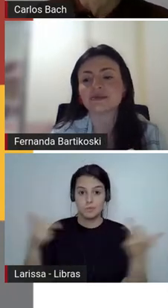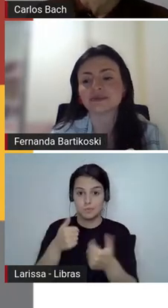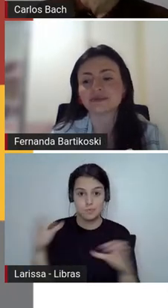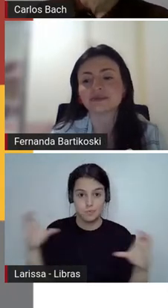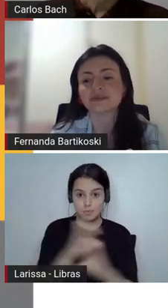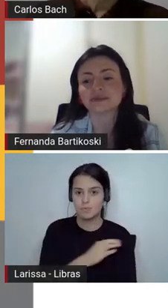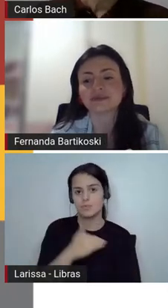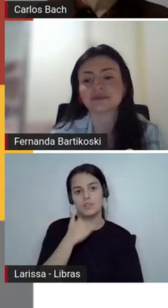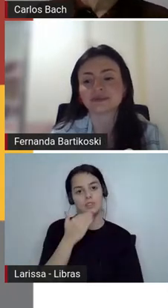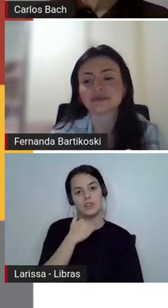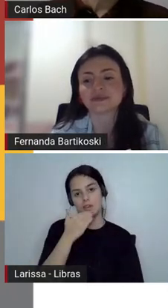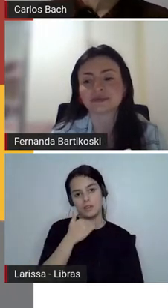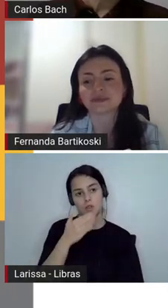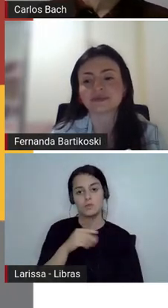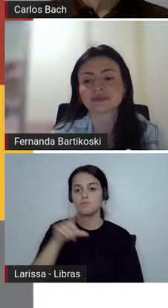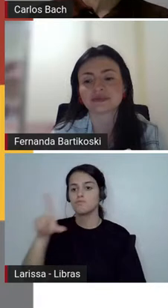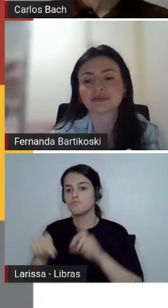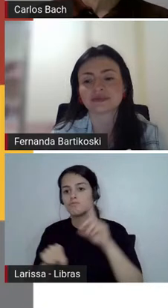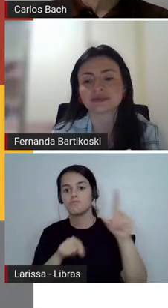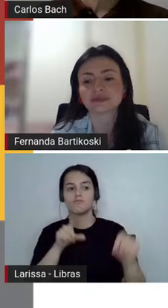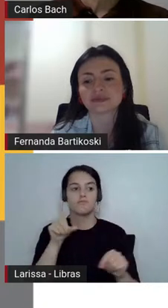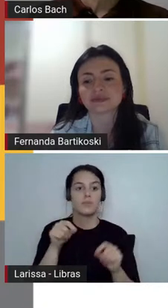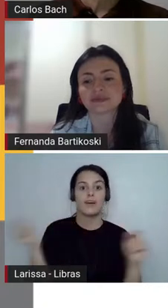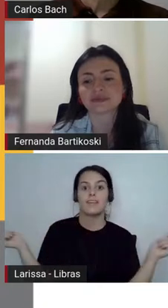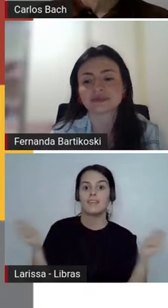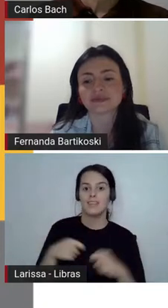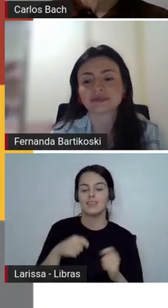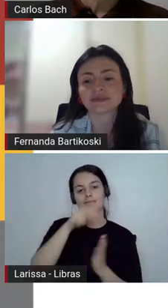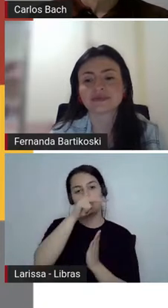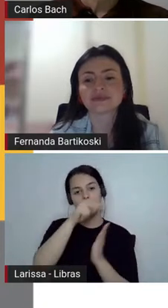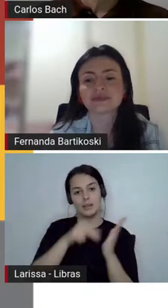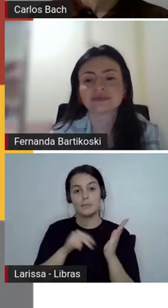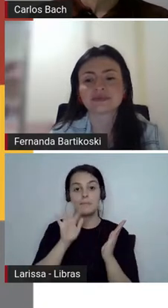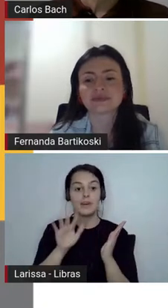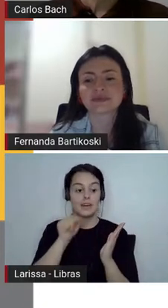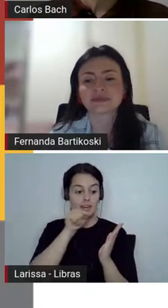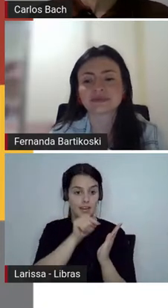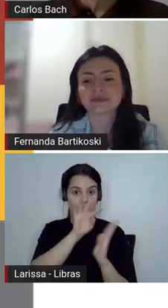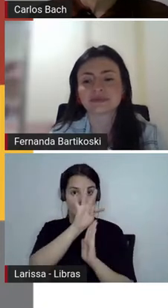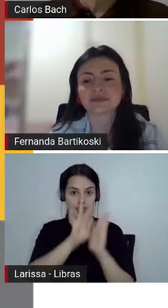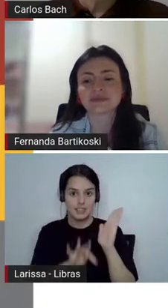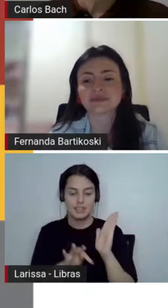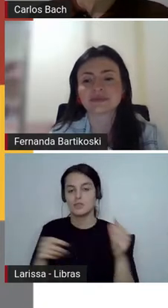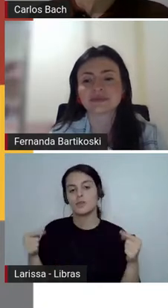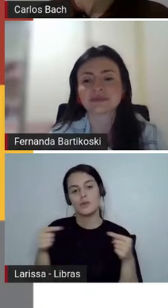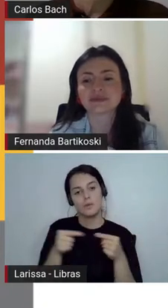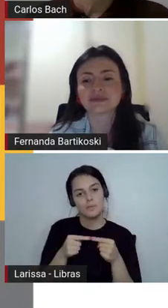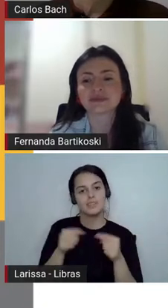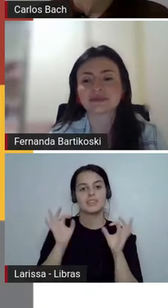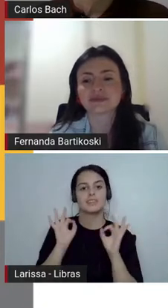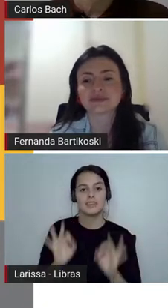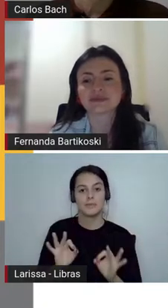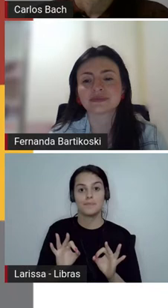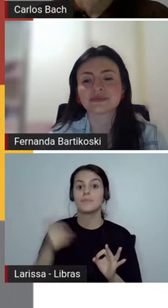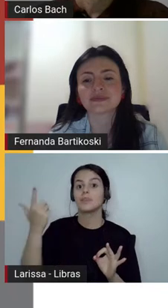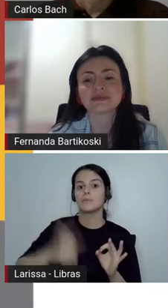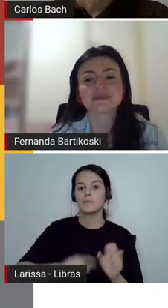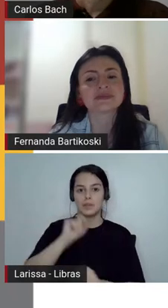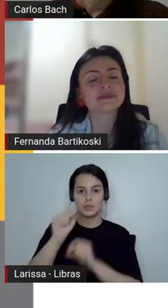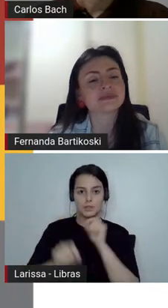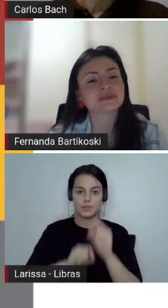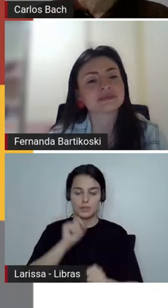tudo, mas é esse texto que conversa, e assim como a gente procura textos que conversam